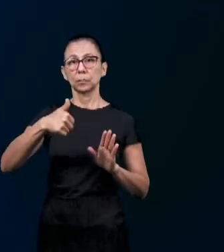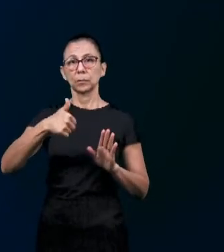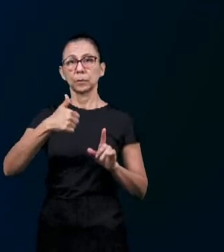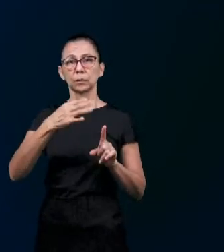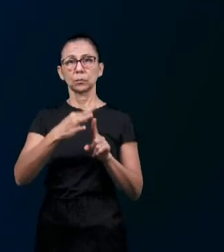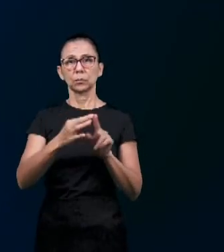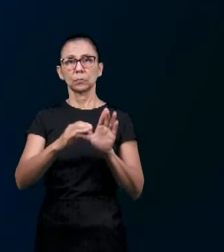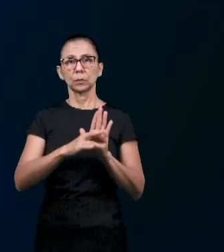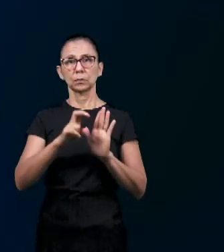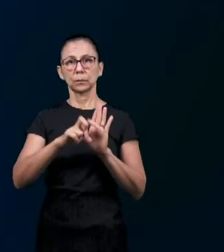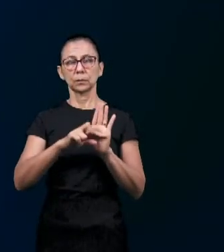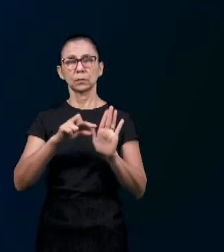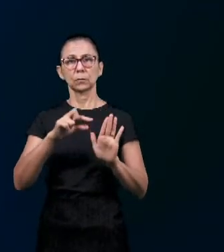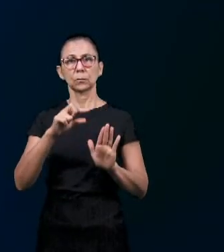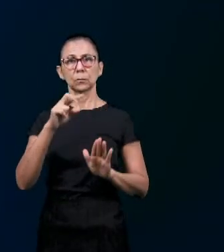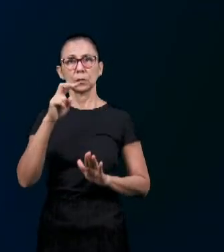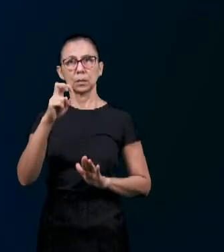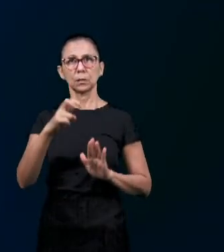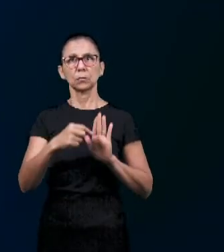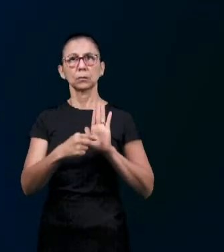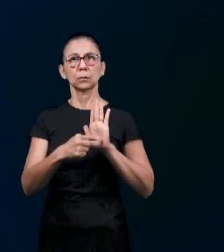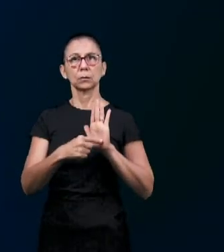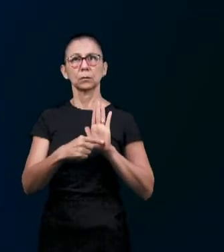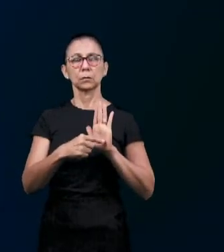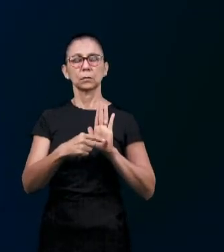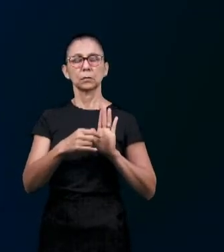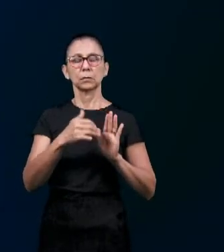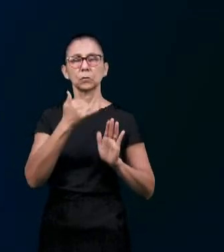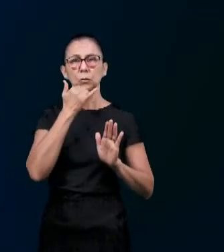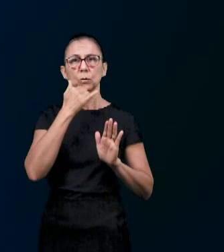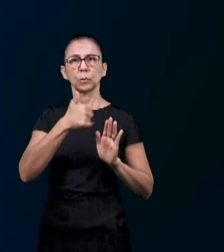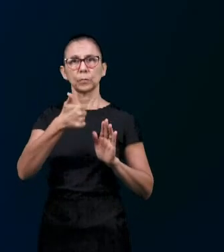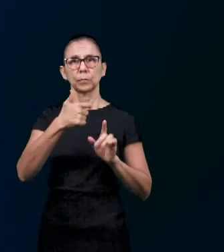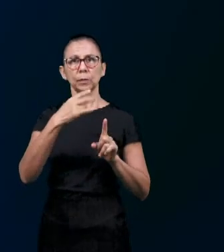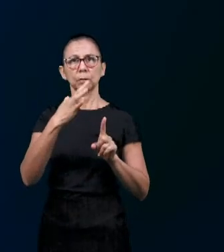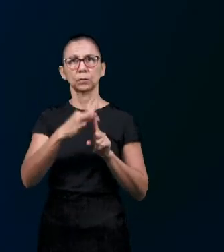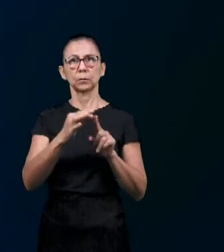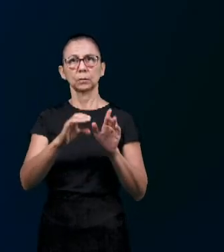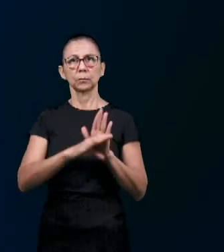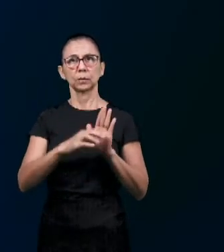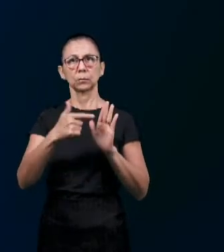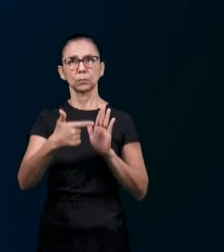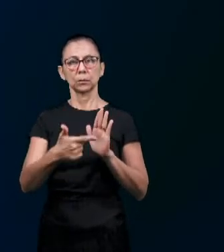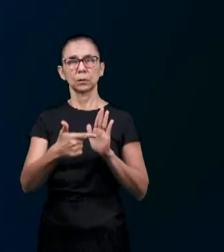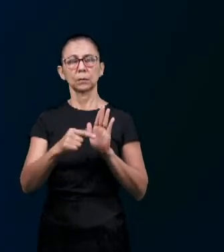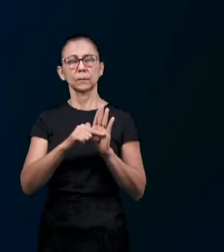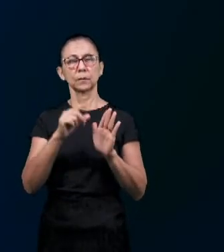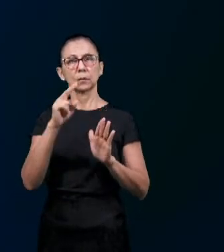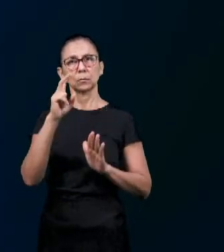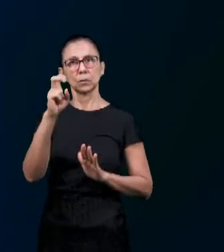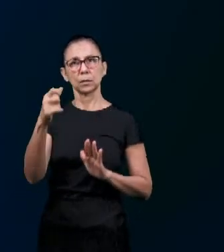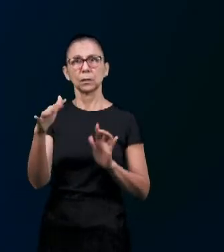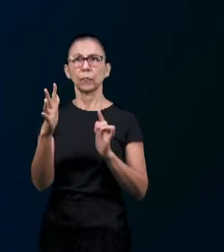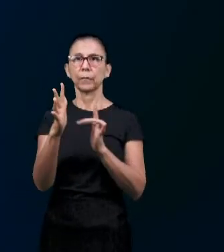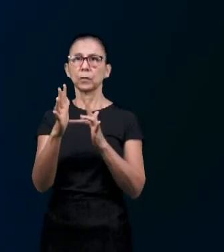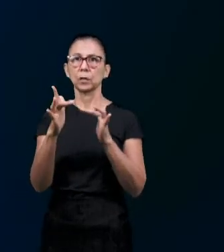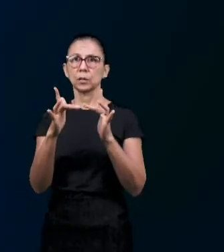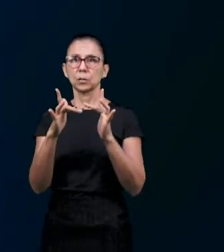Diz Porque há um só Deus E um só melhorador Entre Deus e os homens Jesus Cristo O homem Glória a Deus